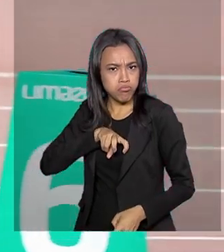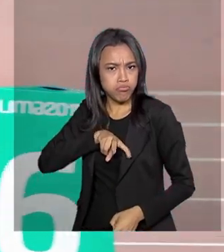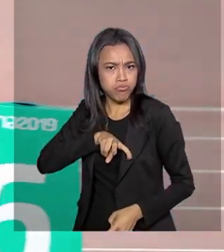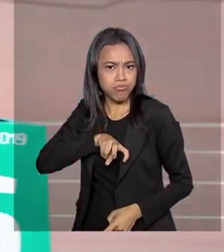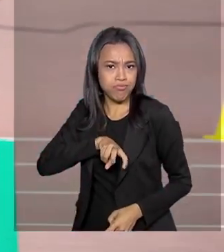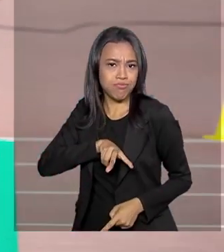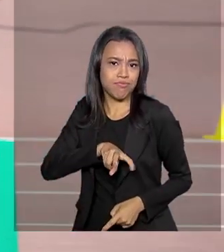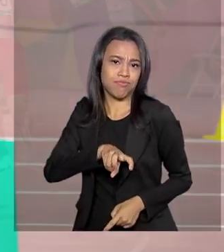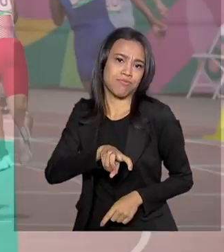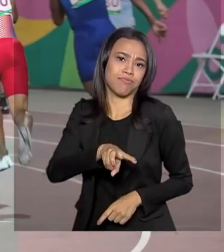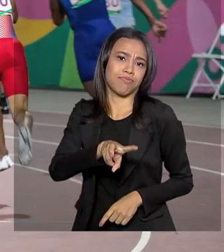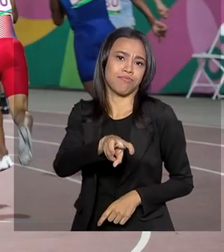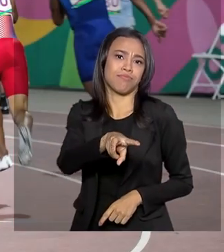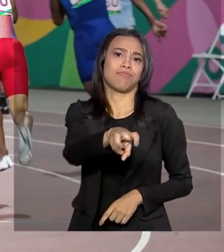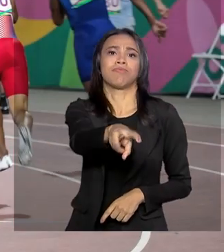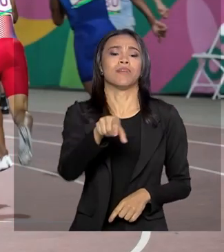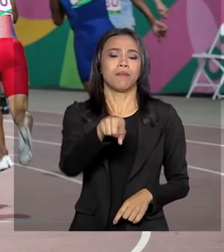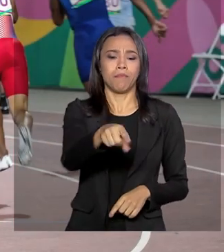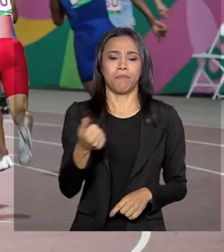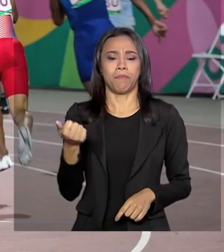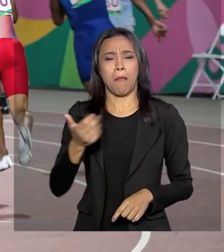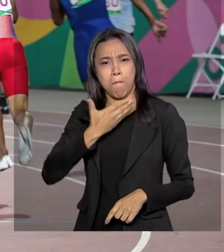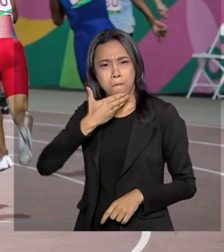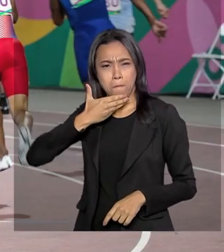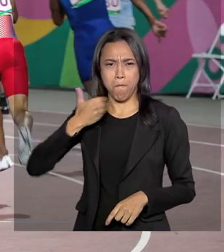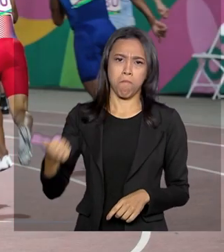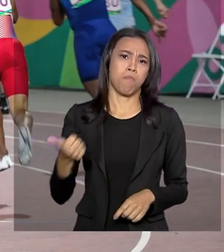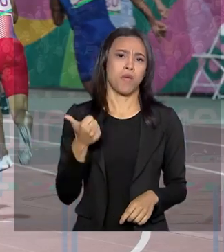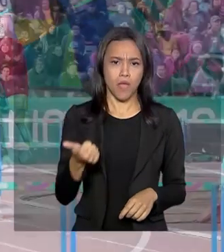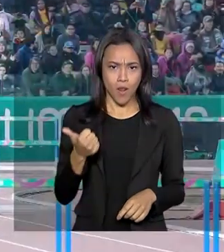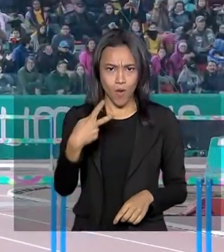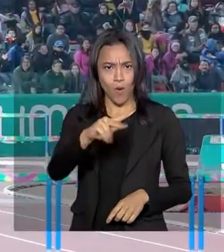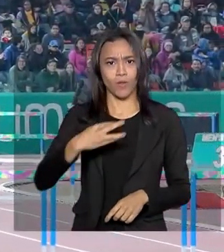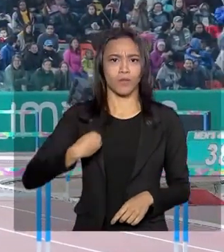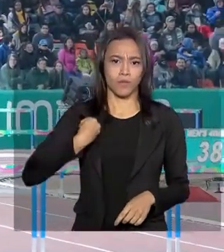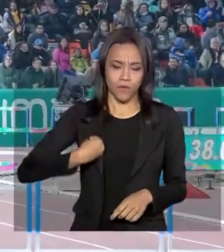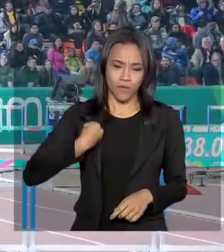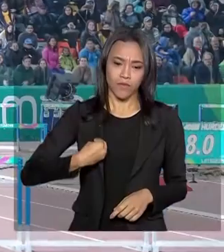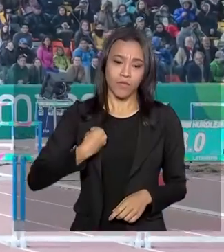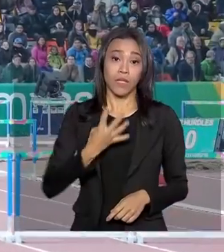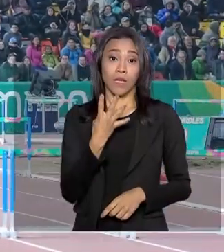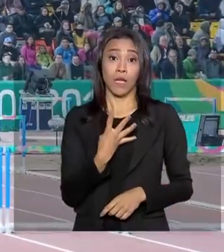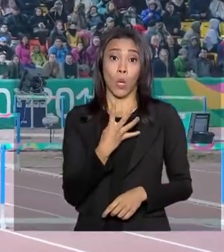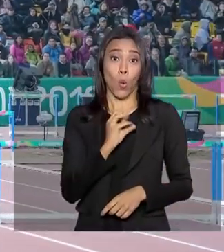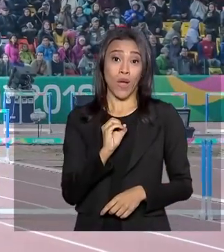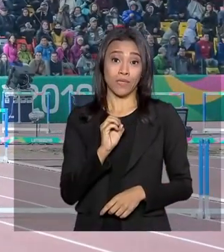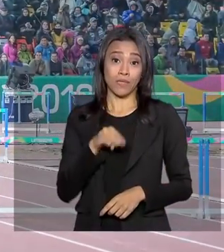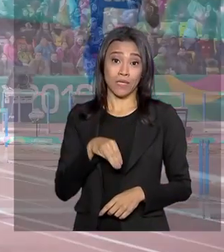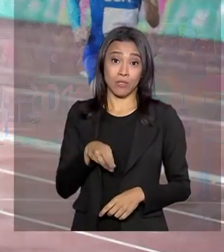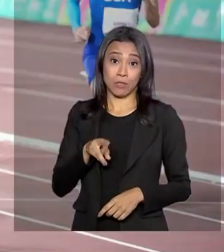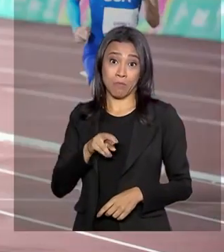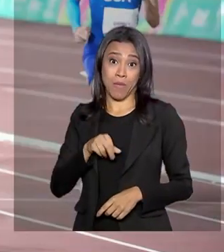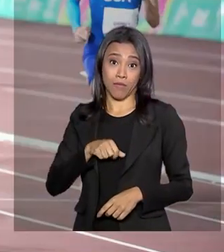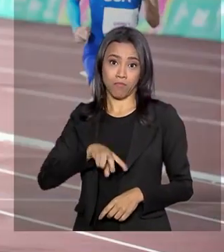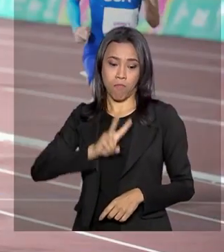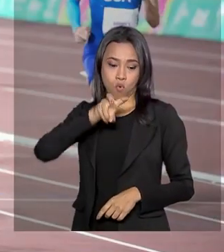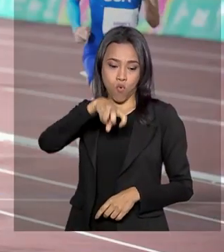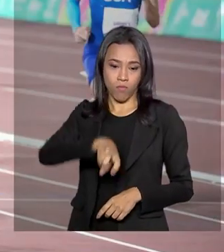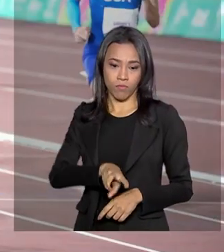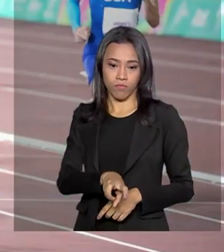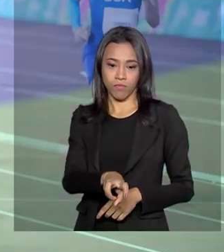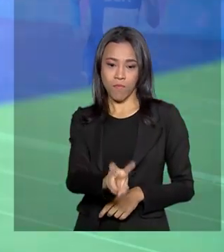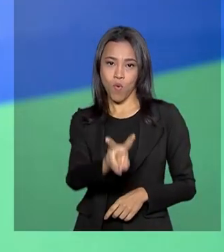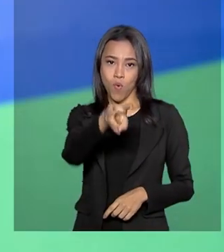Lavidena, em Lima, disposto a fazer a melhor prova da vida, nos 400 metros com barreira. E deu certo.